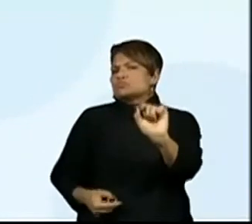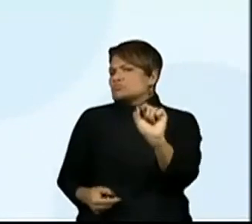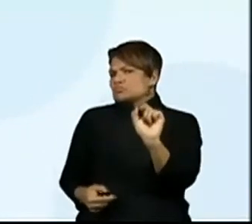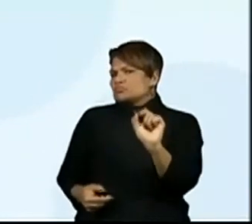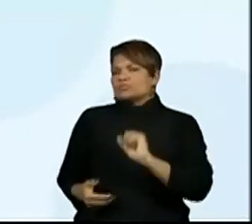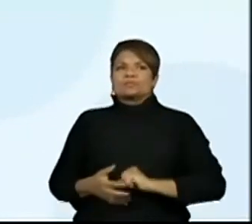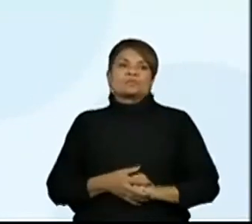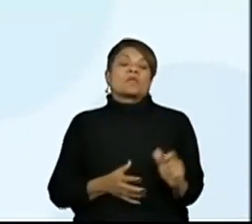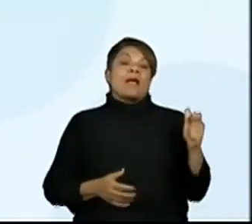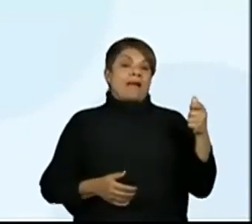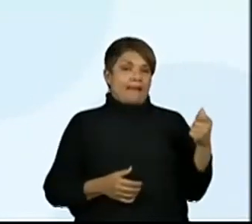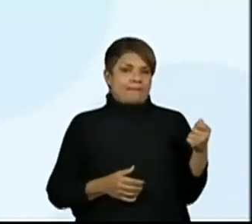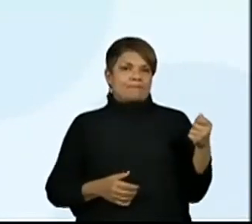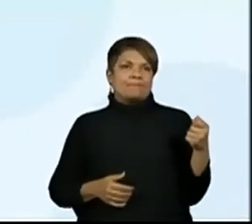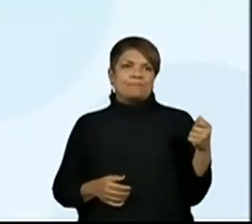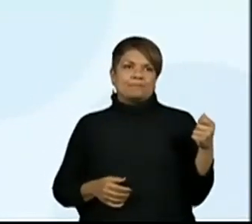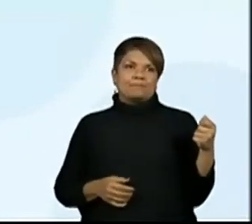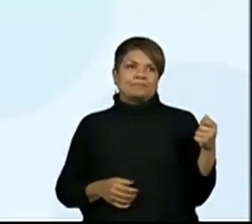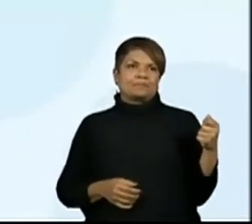Letra A.